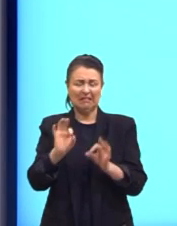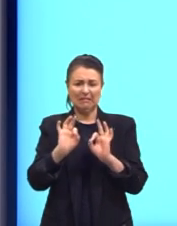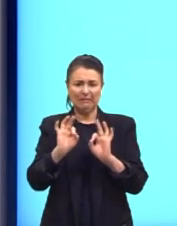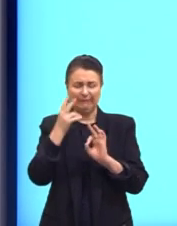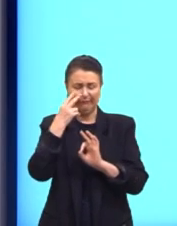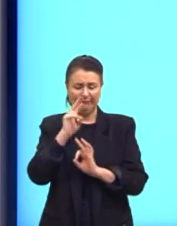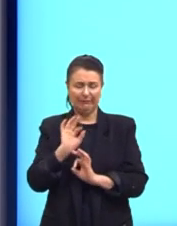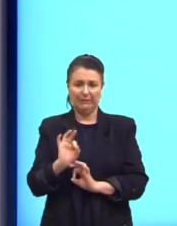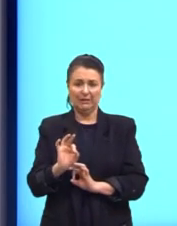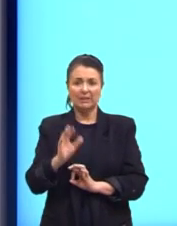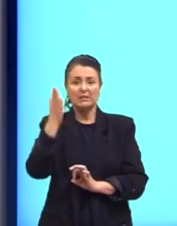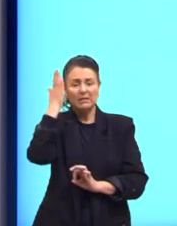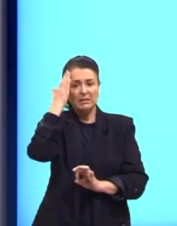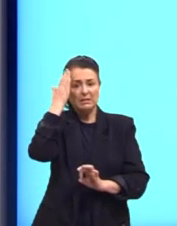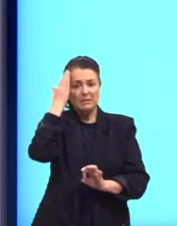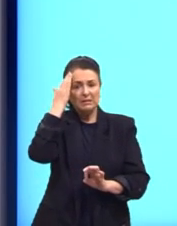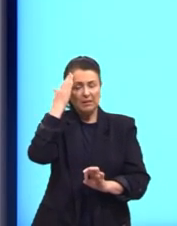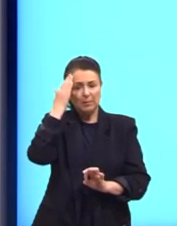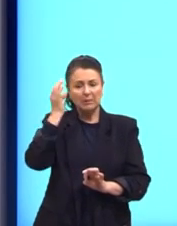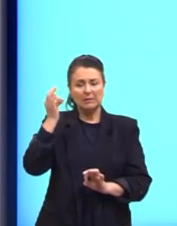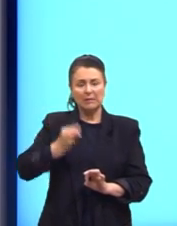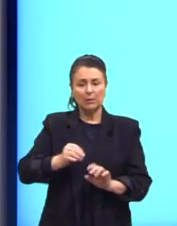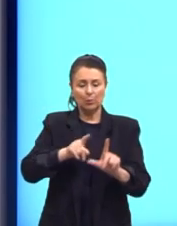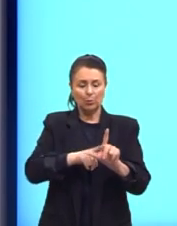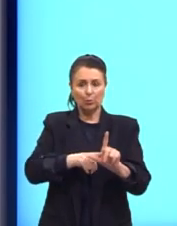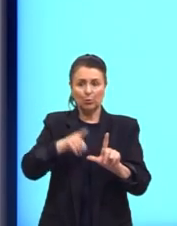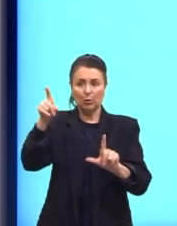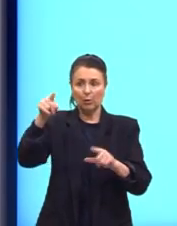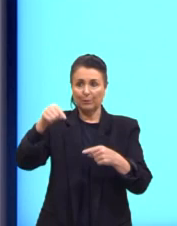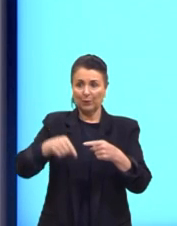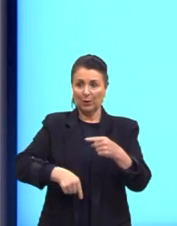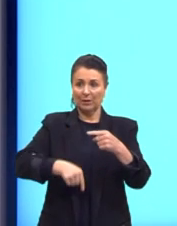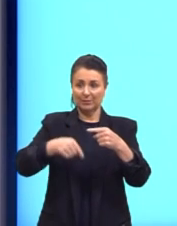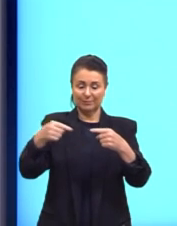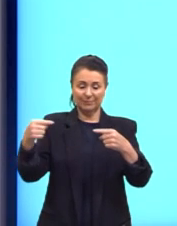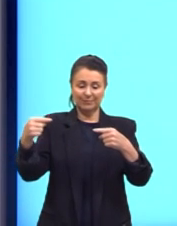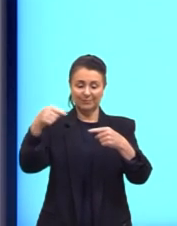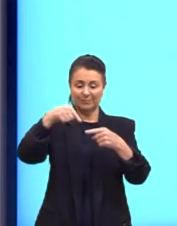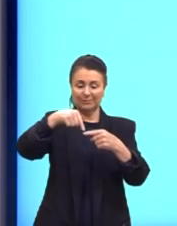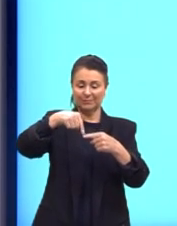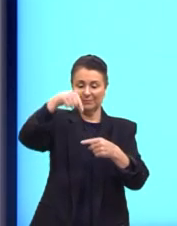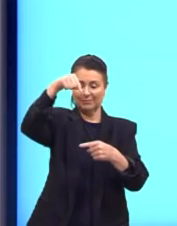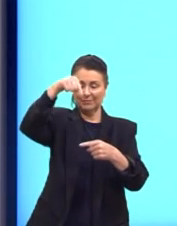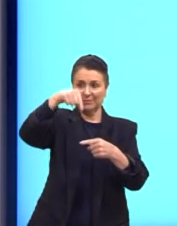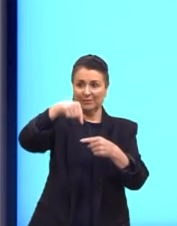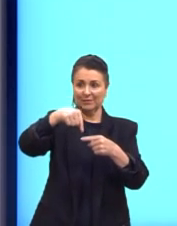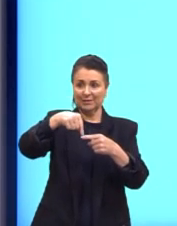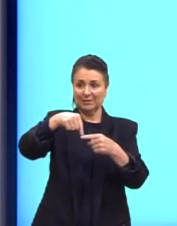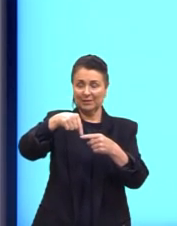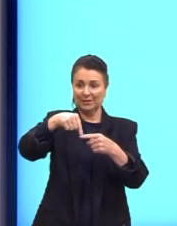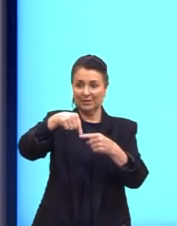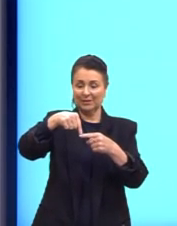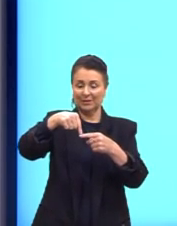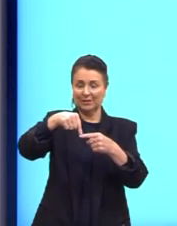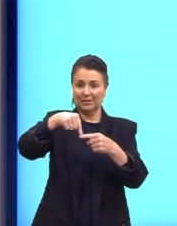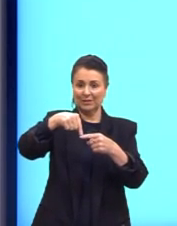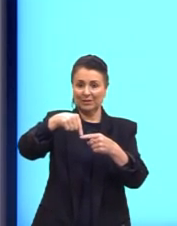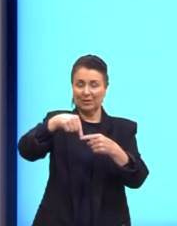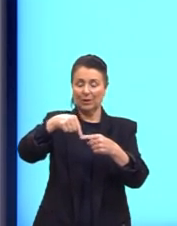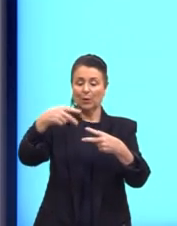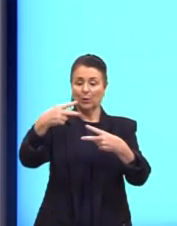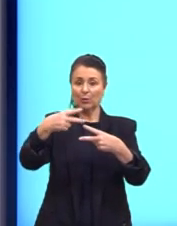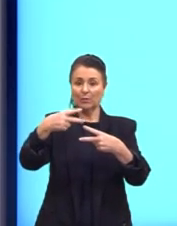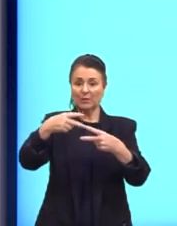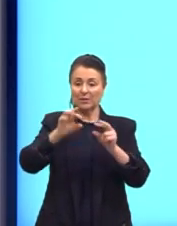ponto exato em que o gráfico ele corta o eixo Y. Nós vimos que o coeficiente linear, que é o